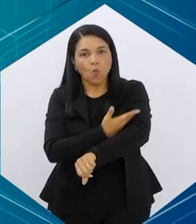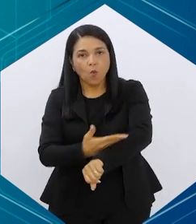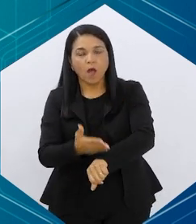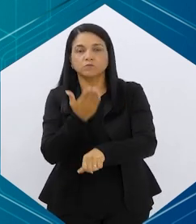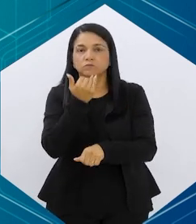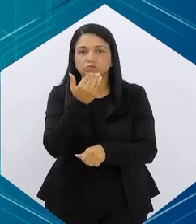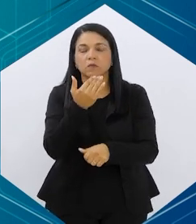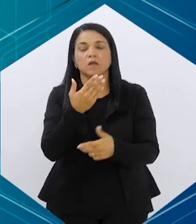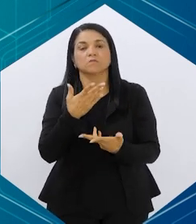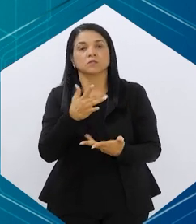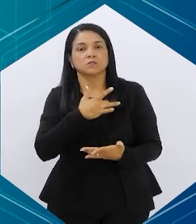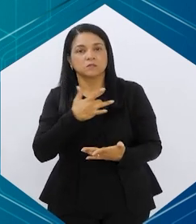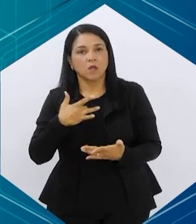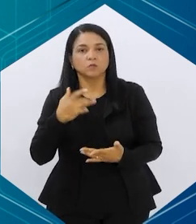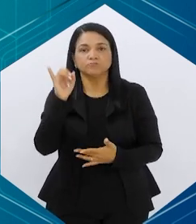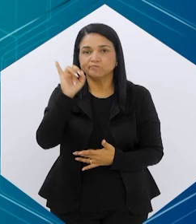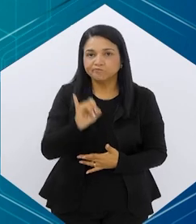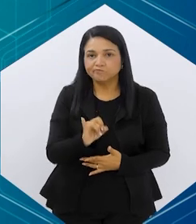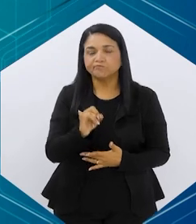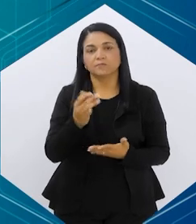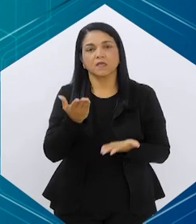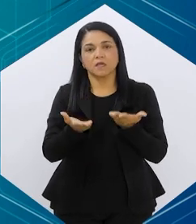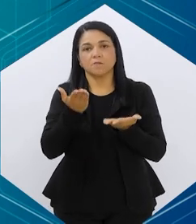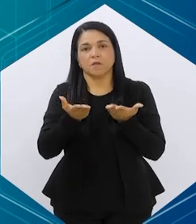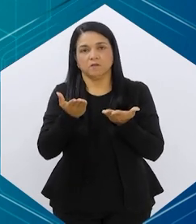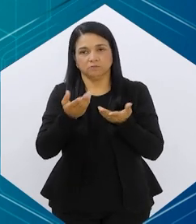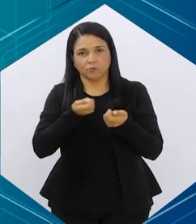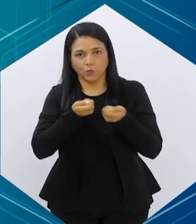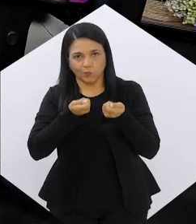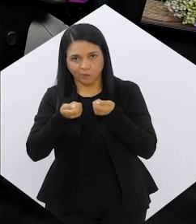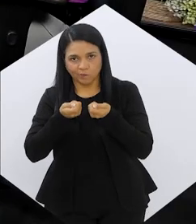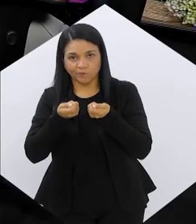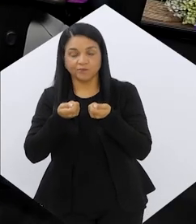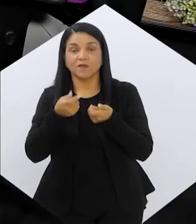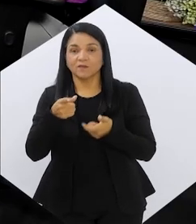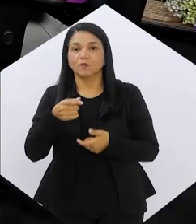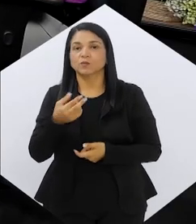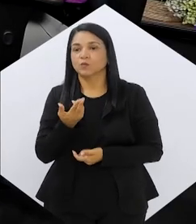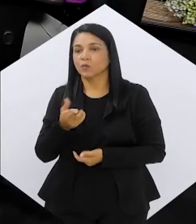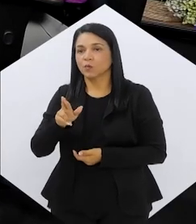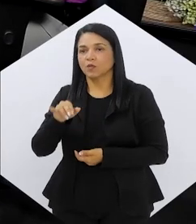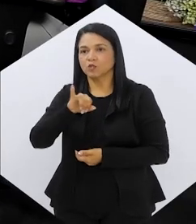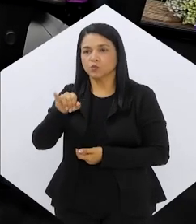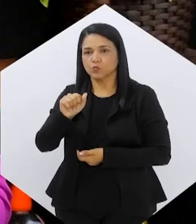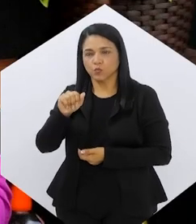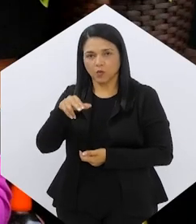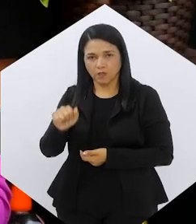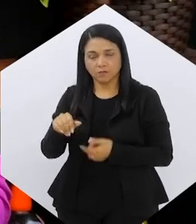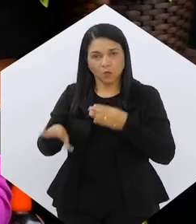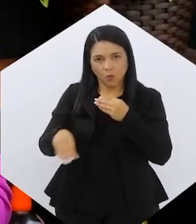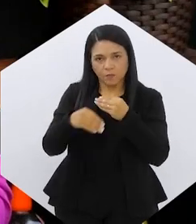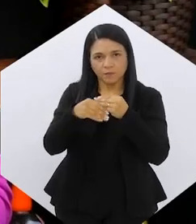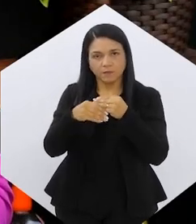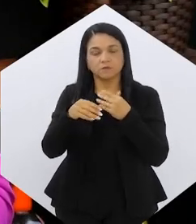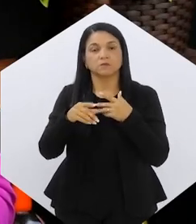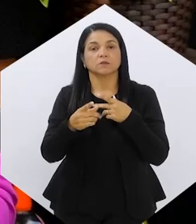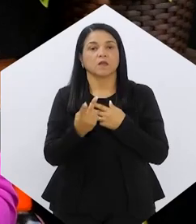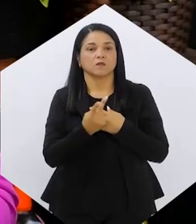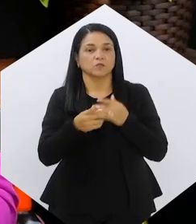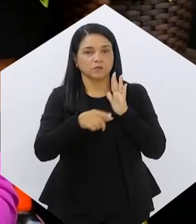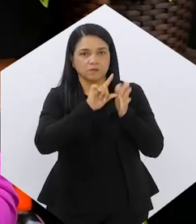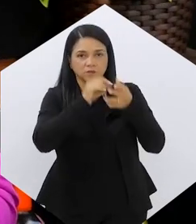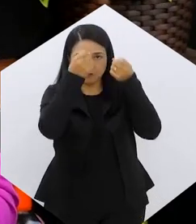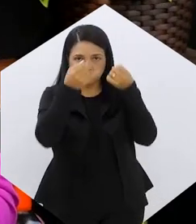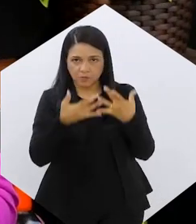buscando saúde e com esse emagrecimento mais estável, né? É, doutora Joana, complementando também aí o que a Leandra e a